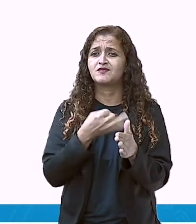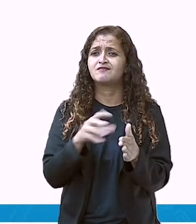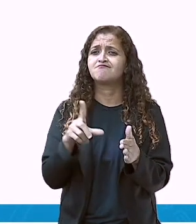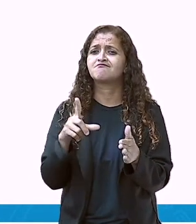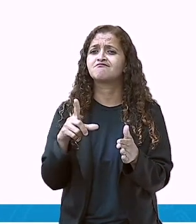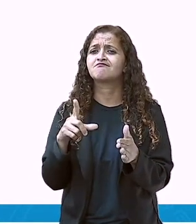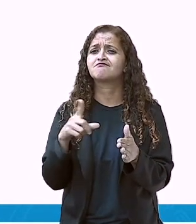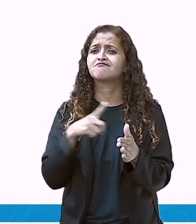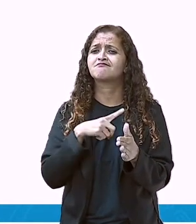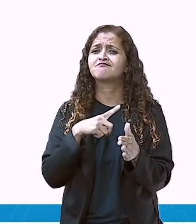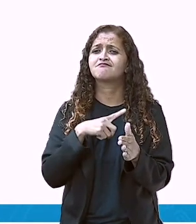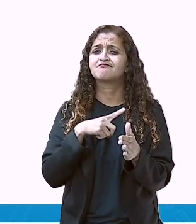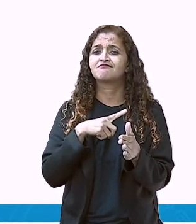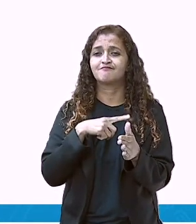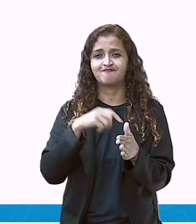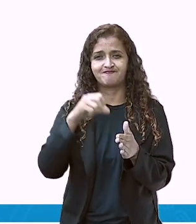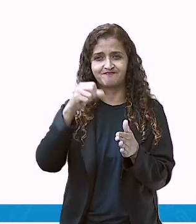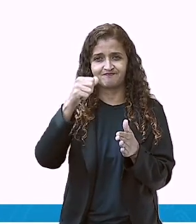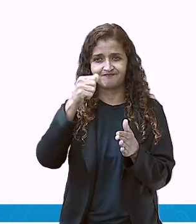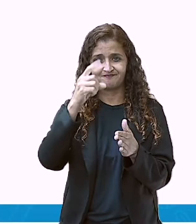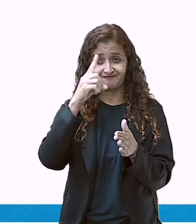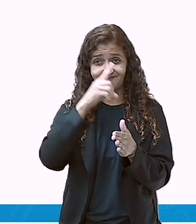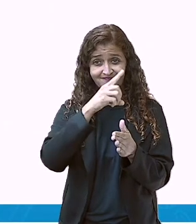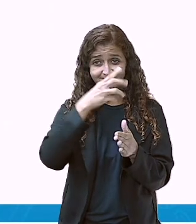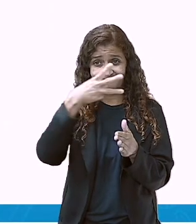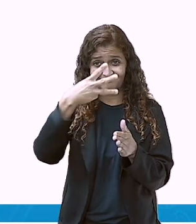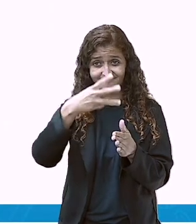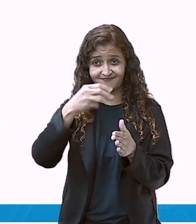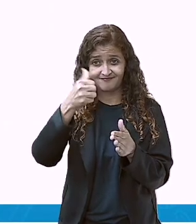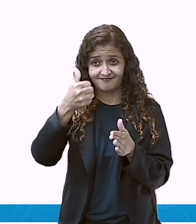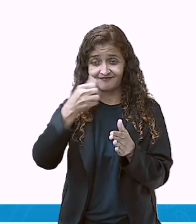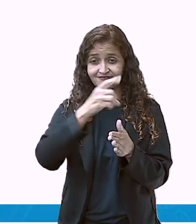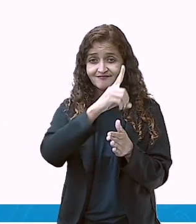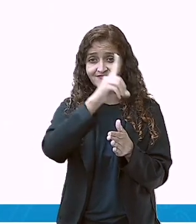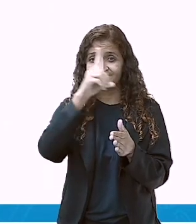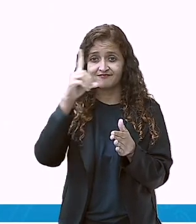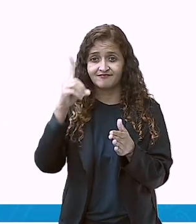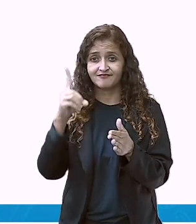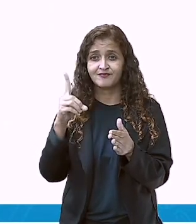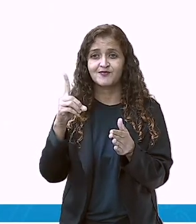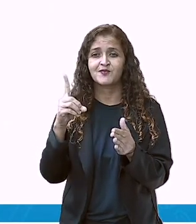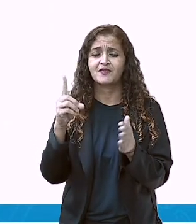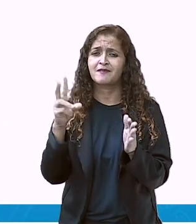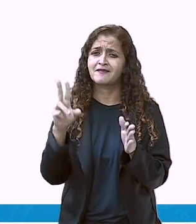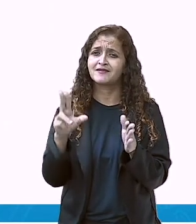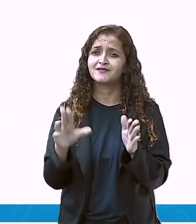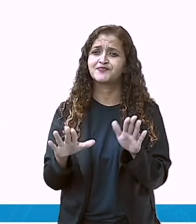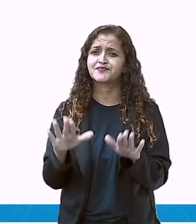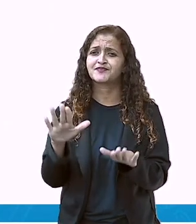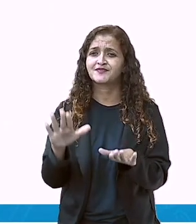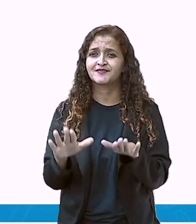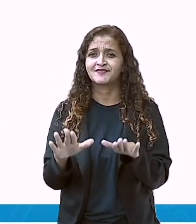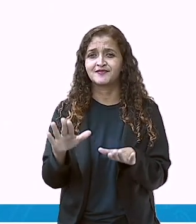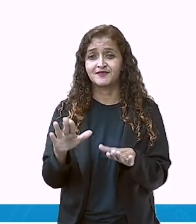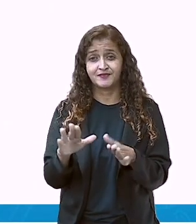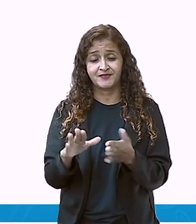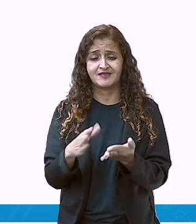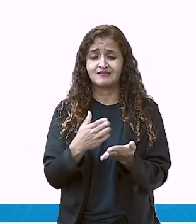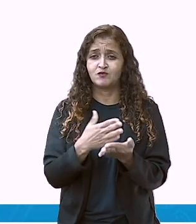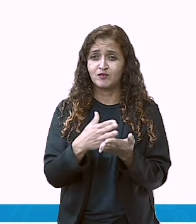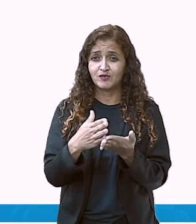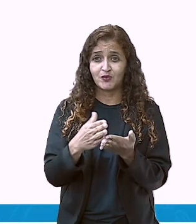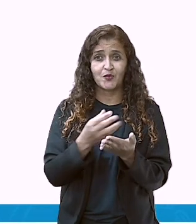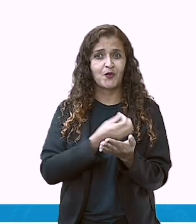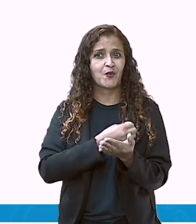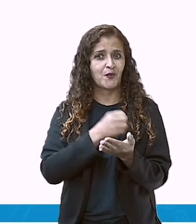dezembro? Trinta e um dias. E temos, normalmente, inicia pelo primeiro dia,